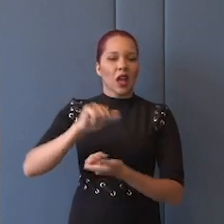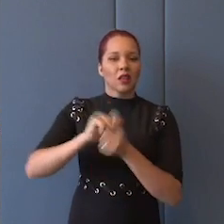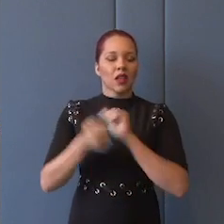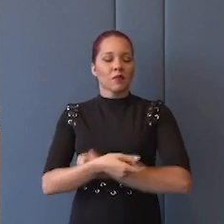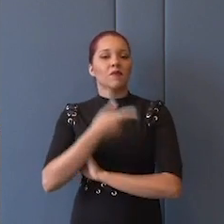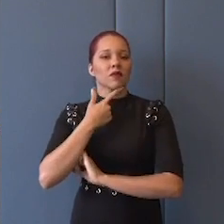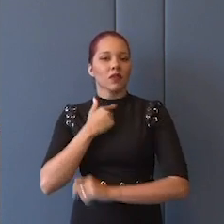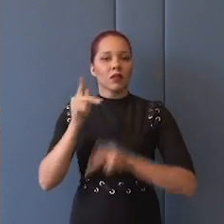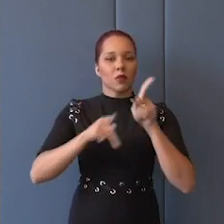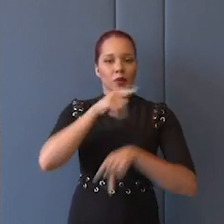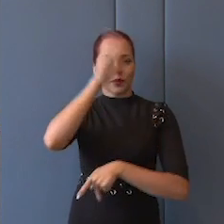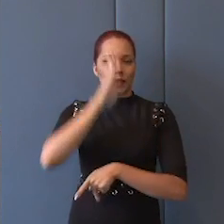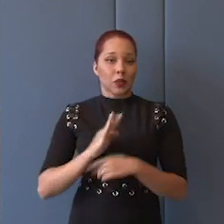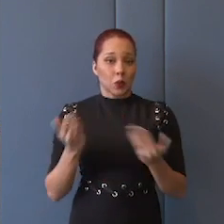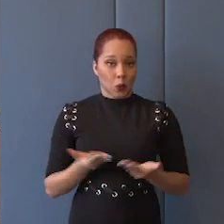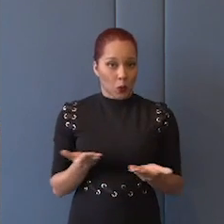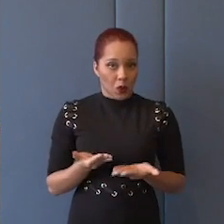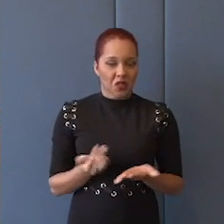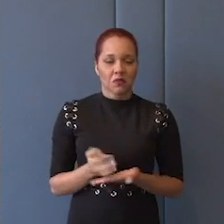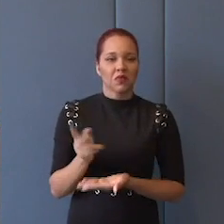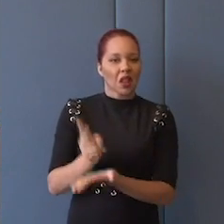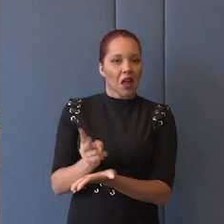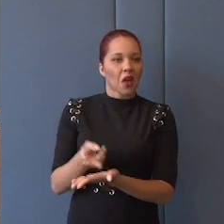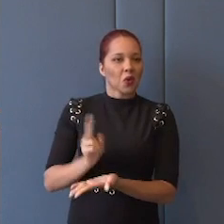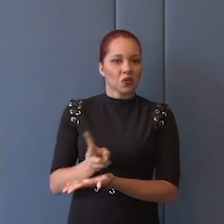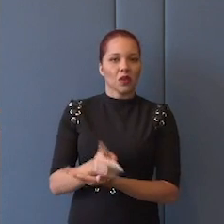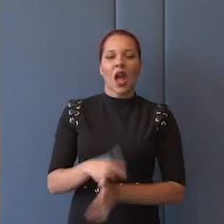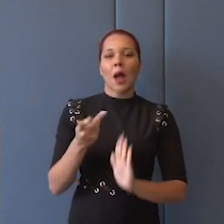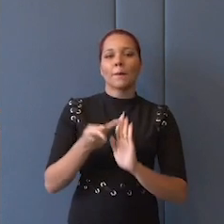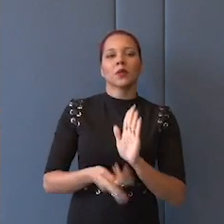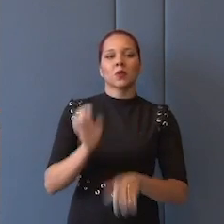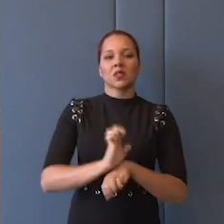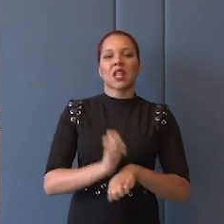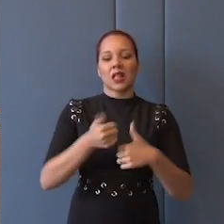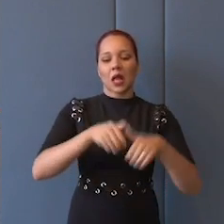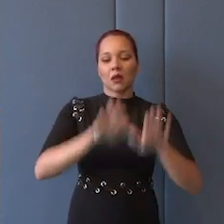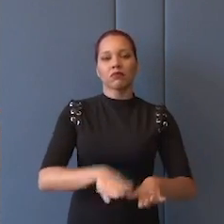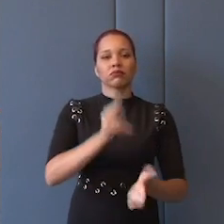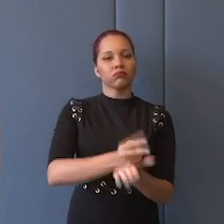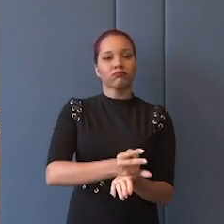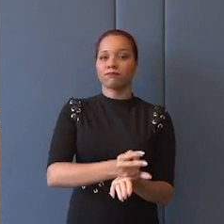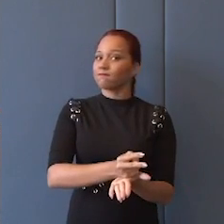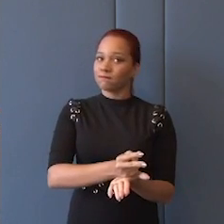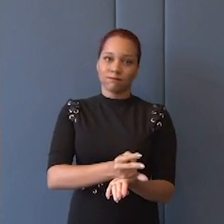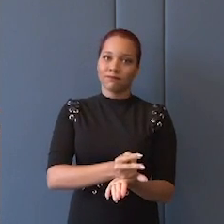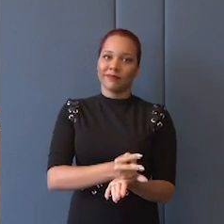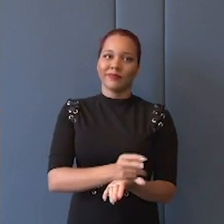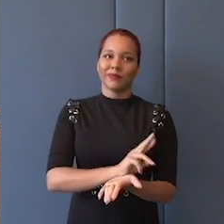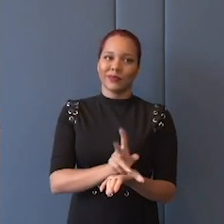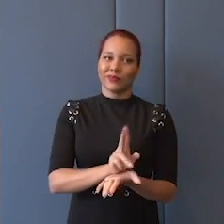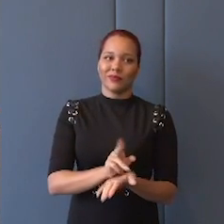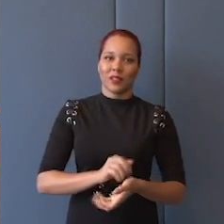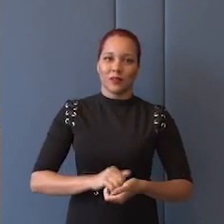vontade do povo brasileiro de hoje. Ah, está lá, está aqui, posição de Estado, aqui, pá. Não, a gente